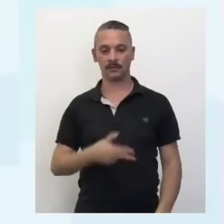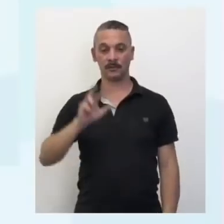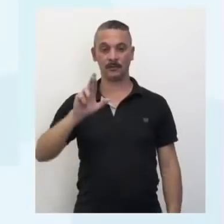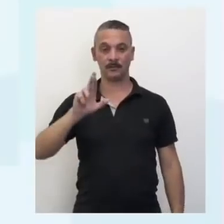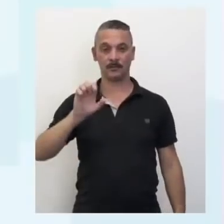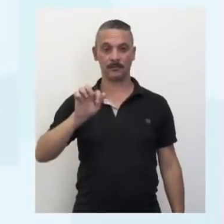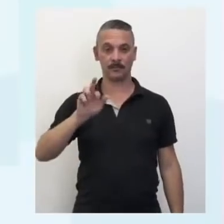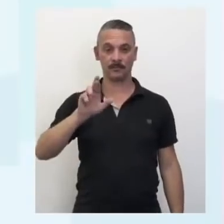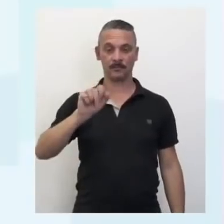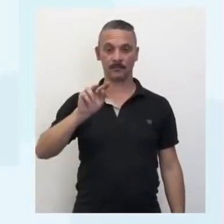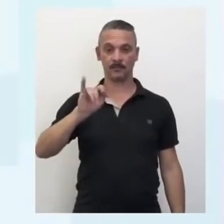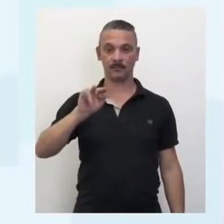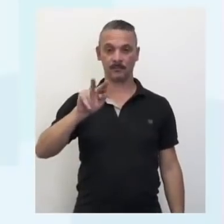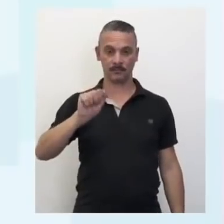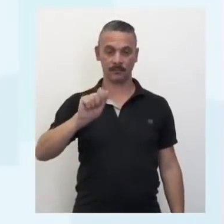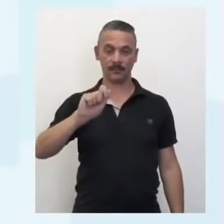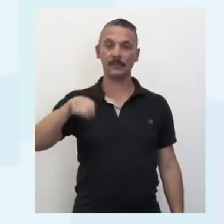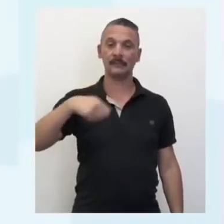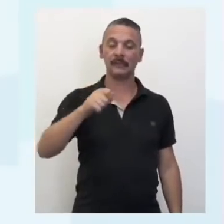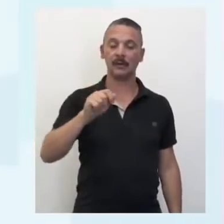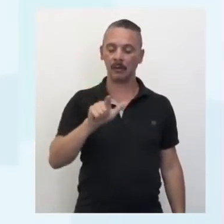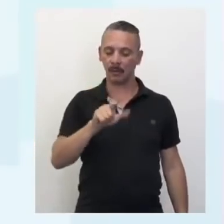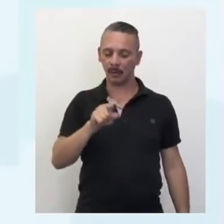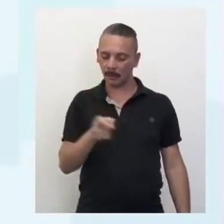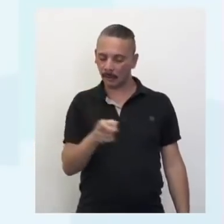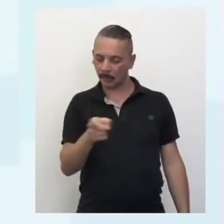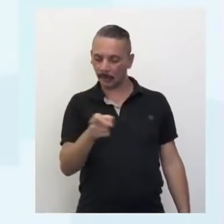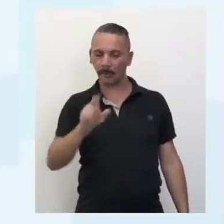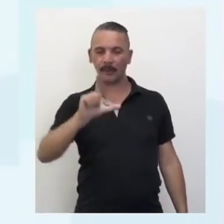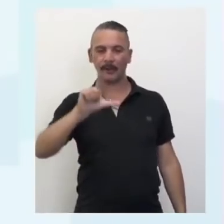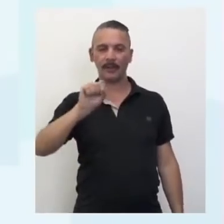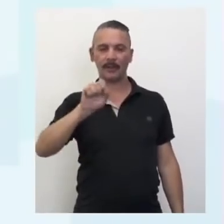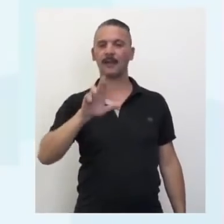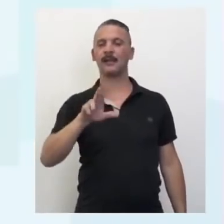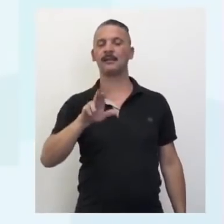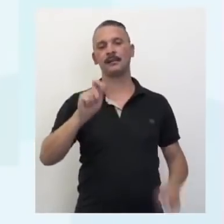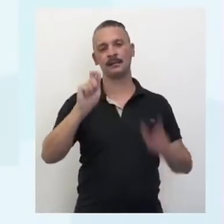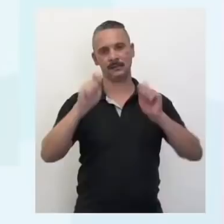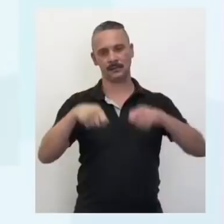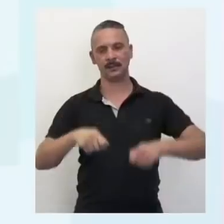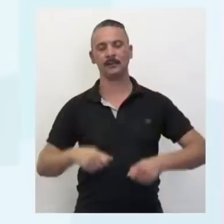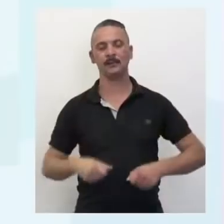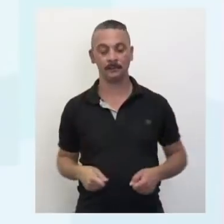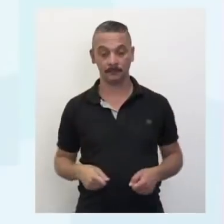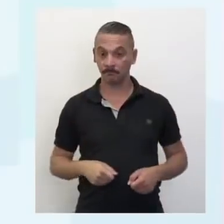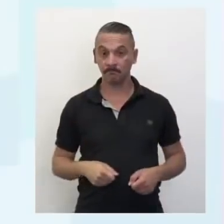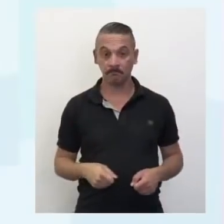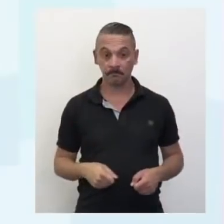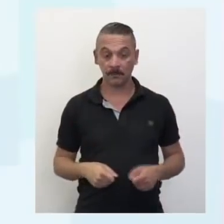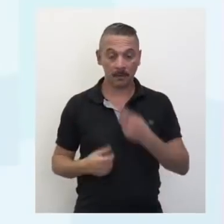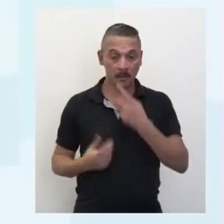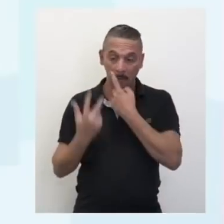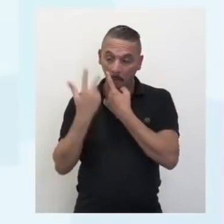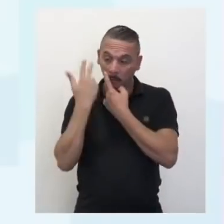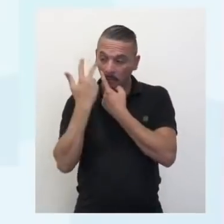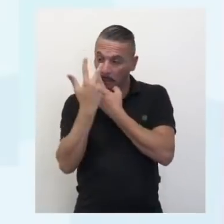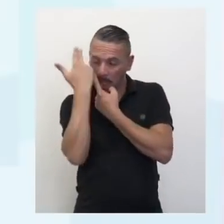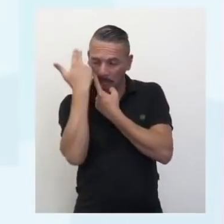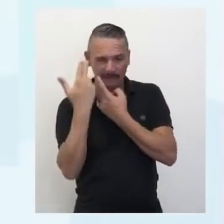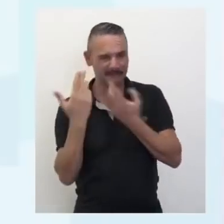e a gente faz com aplicação de laser. Olha aí que maravilha. Já pensou você ter que cortar isso com bisturi?